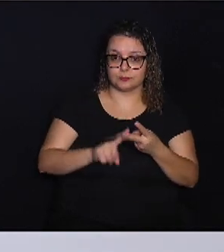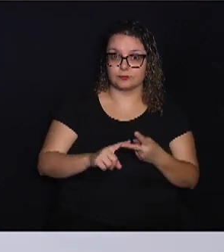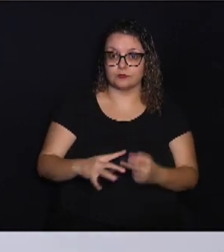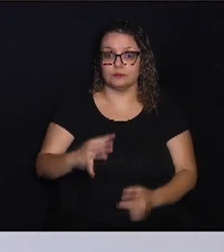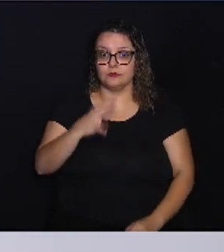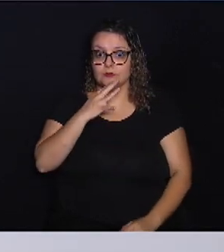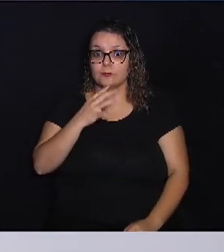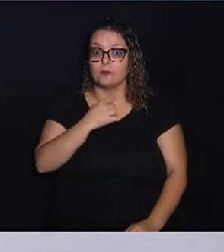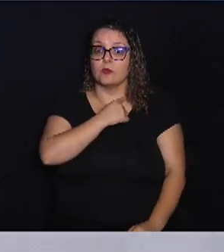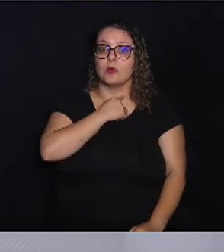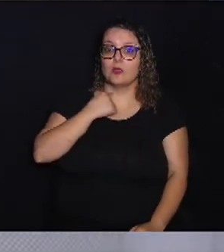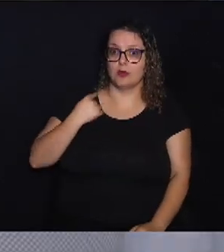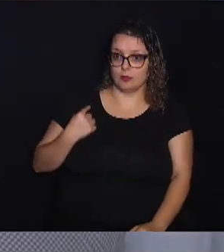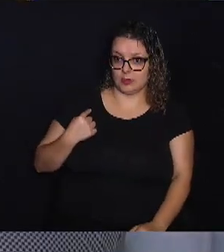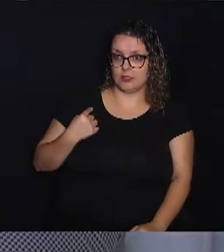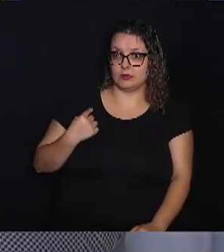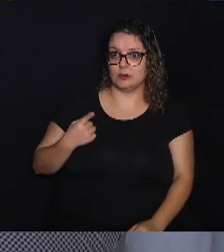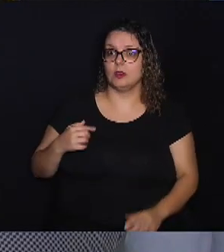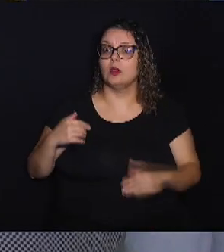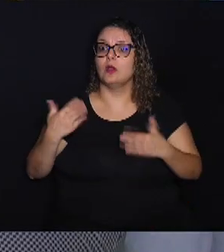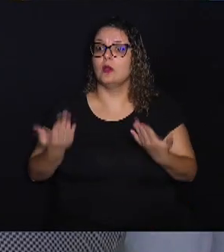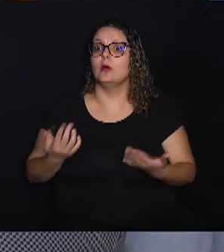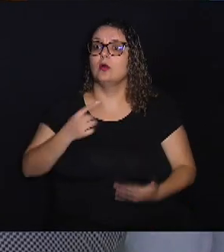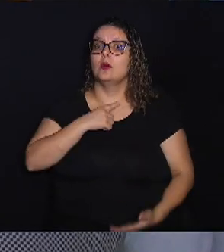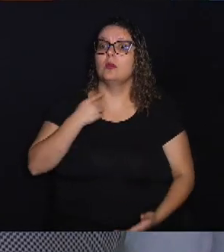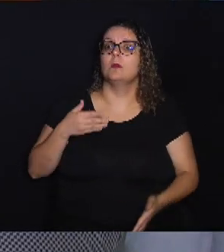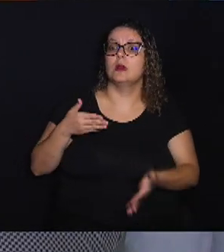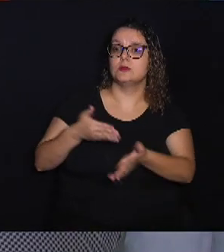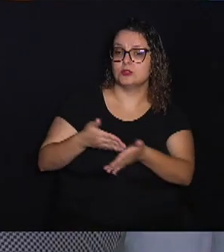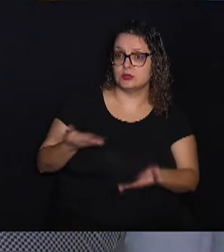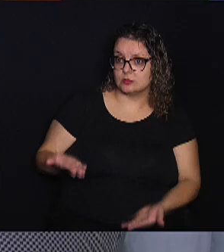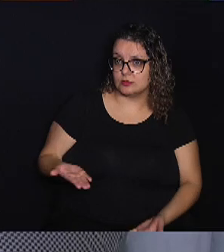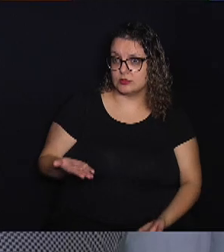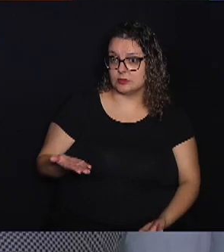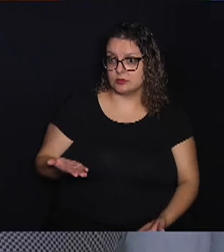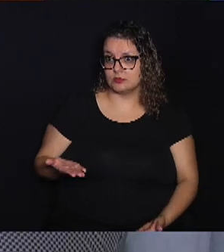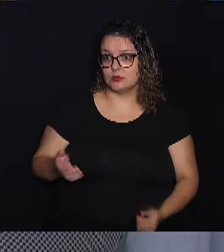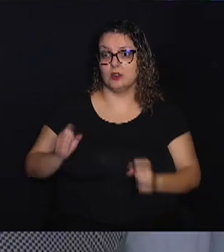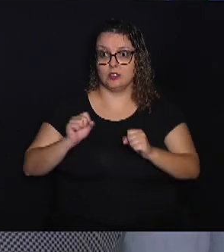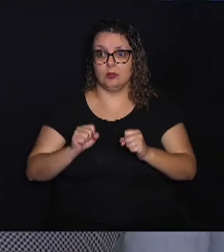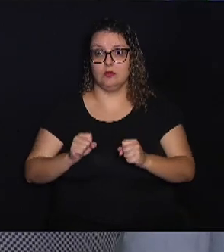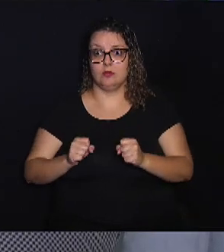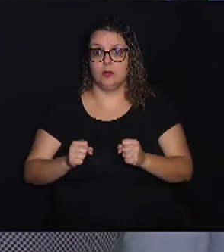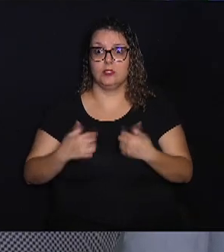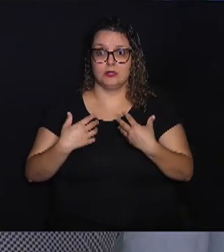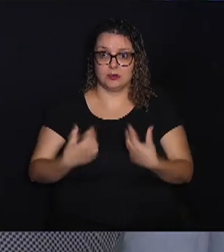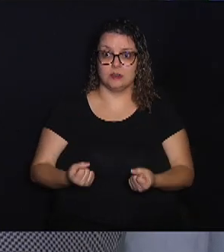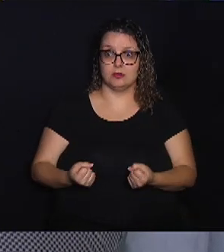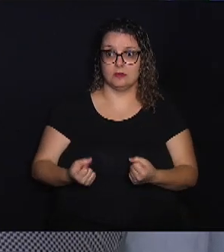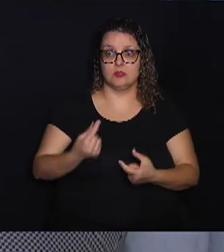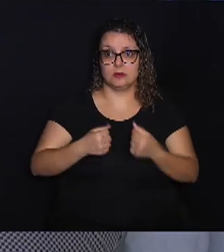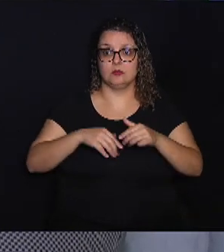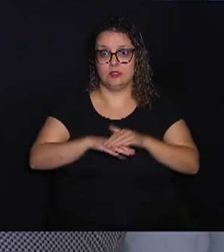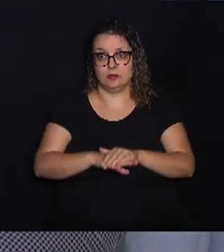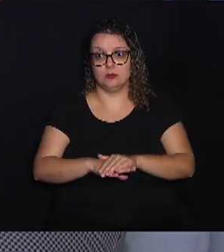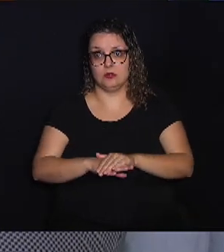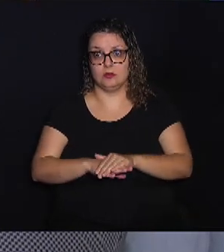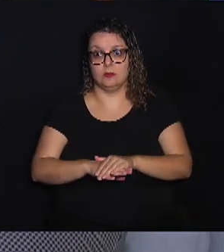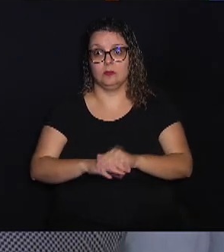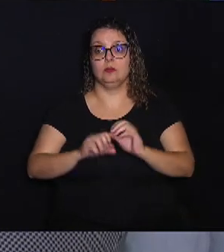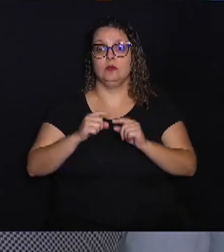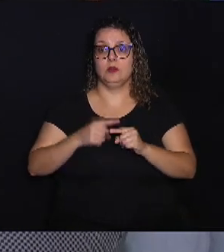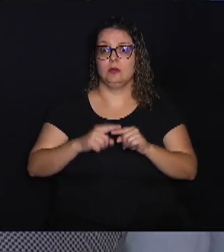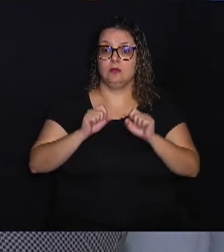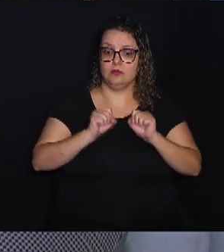o prazo. Qual é o prazo, limite que você pode tolerar desse dinheiro ficar preso? Porque ele vai ficar preso.